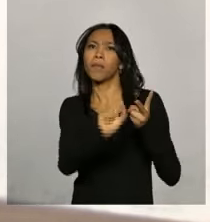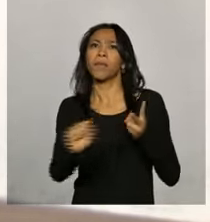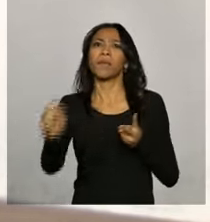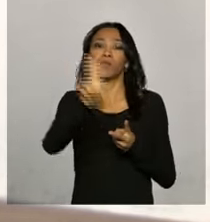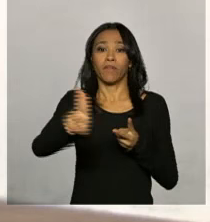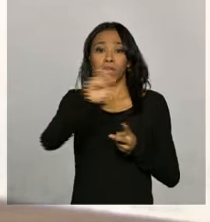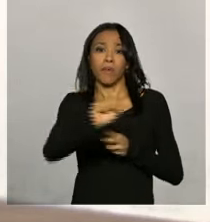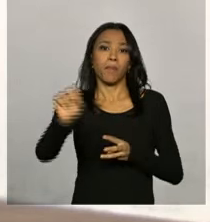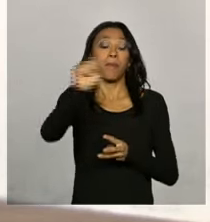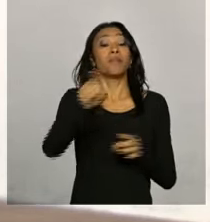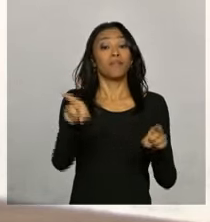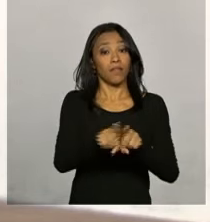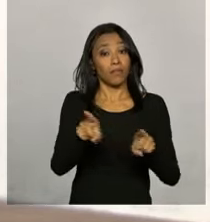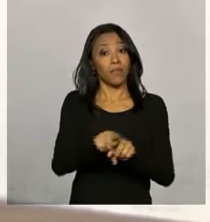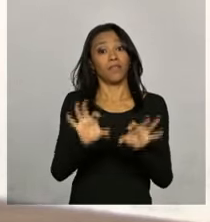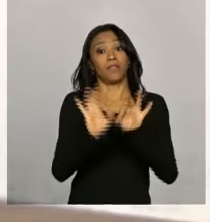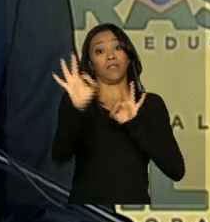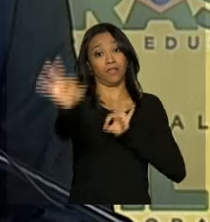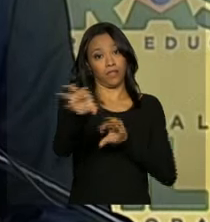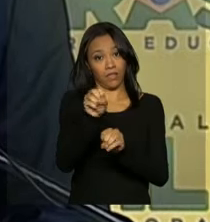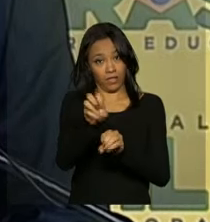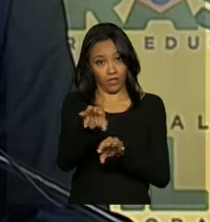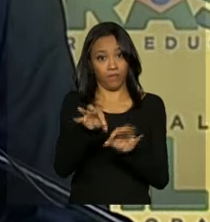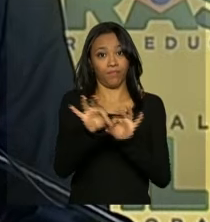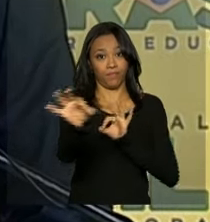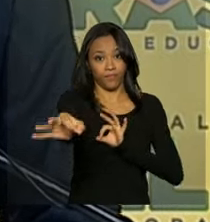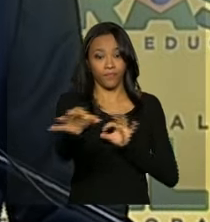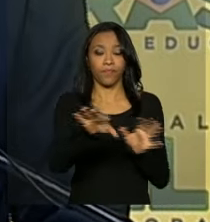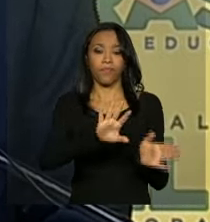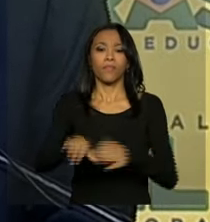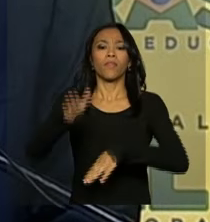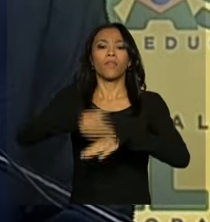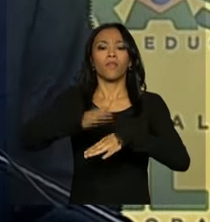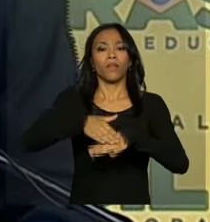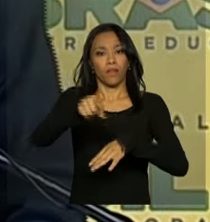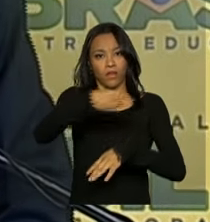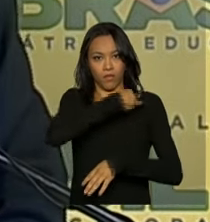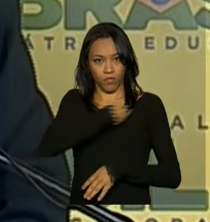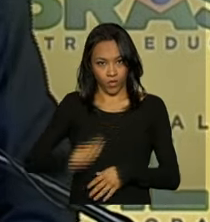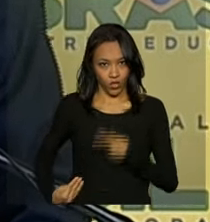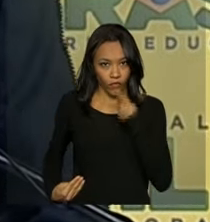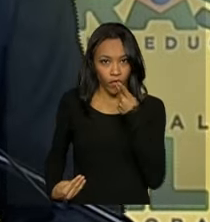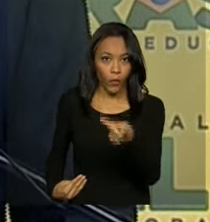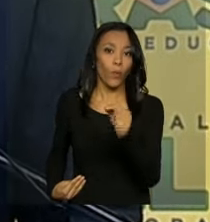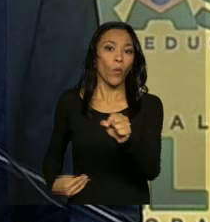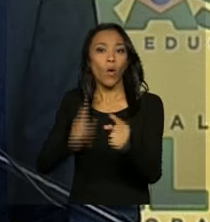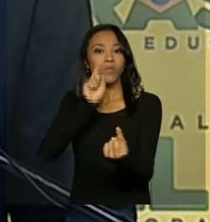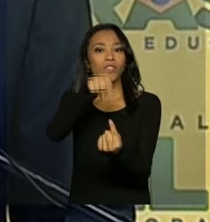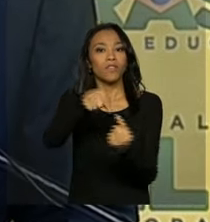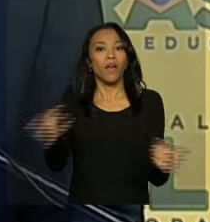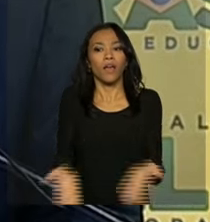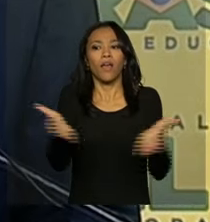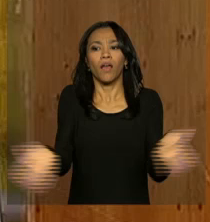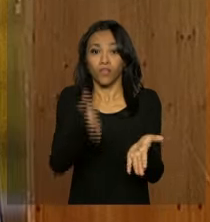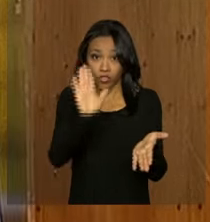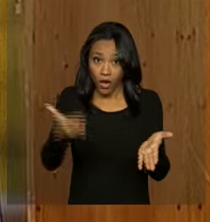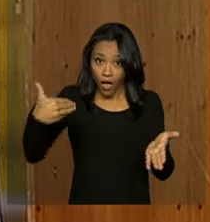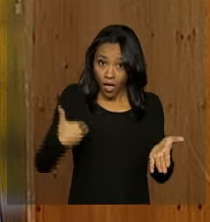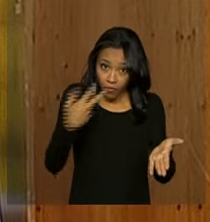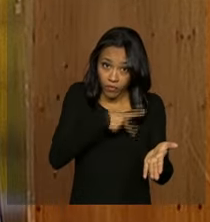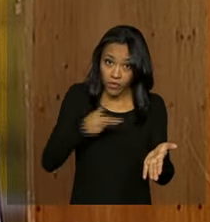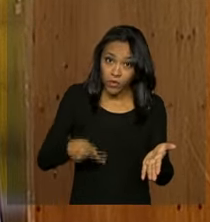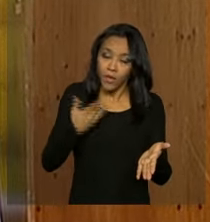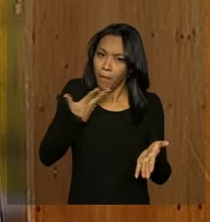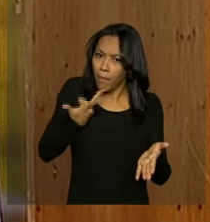federais e de graduação à distância. Segundo o ministro Aloysio Mercadante, a ideia é estimular a formação de quem já é professor